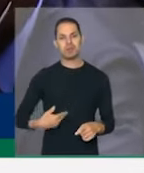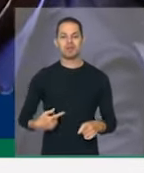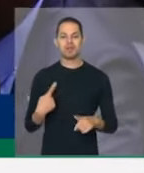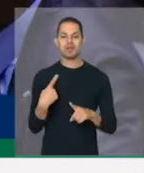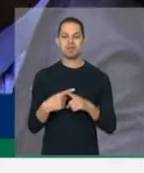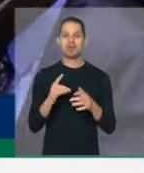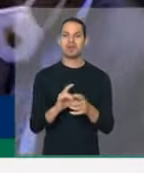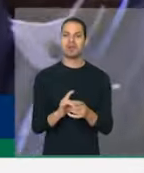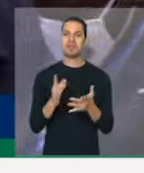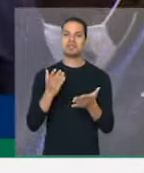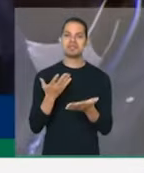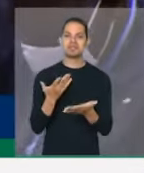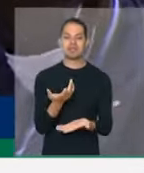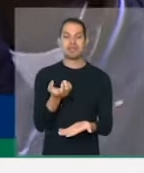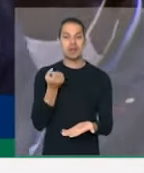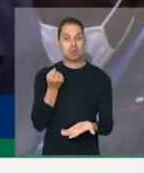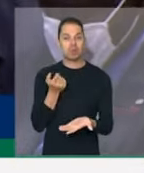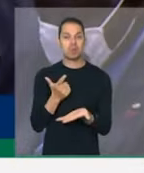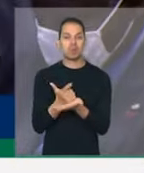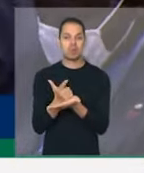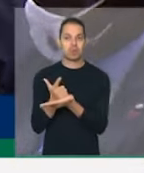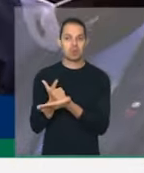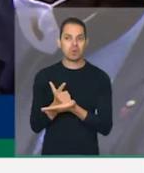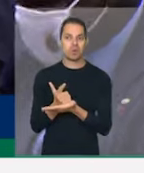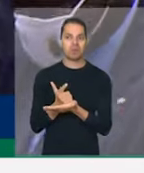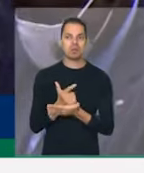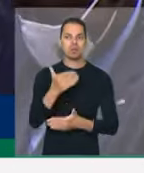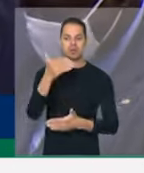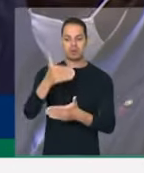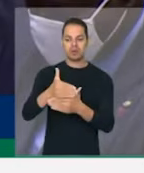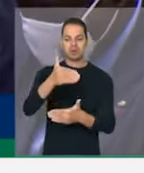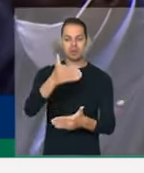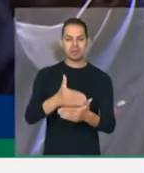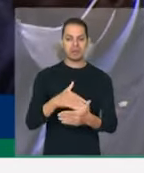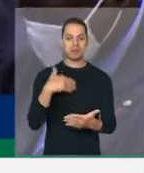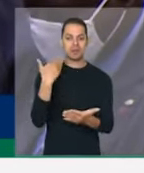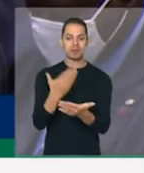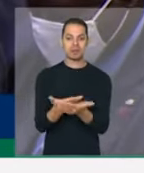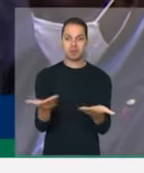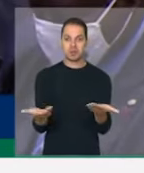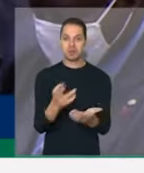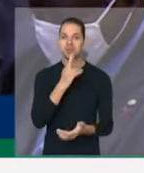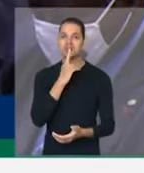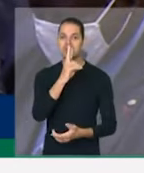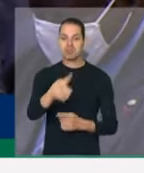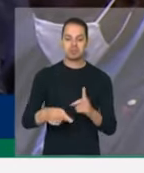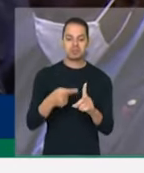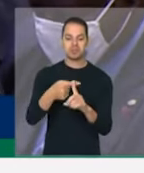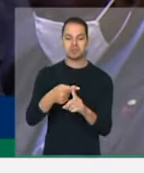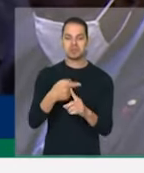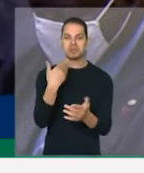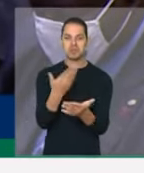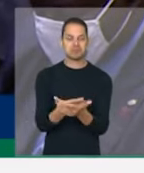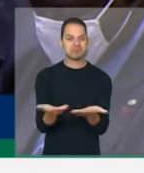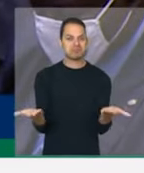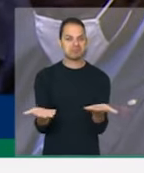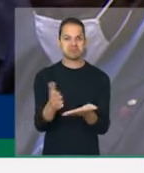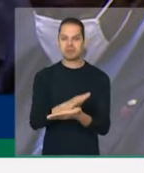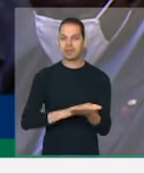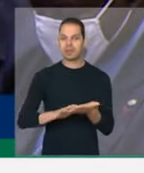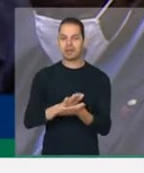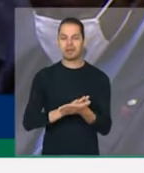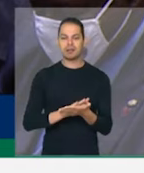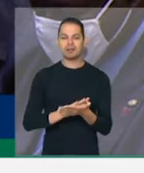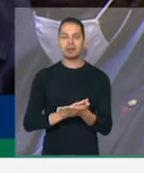Mas veja só, o lockdown até hoje não teve um resultado positivo. único resultado que foi, foi